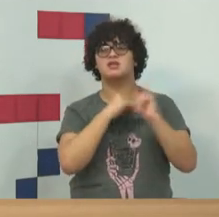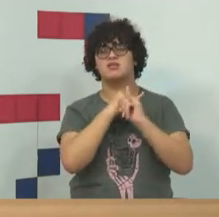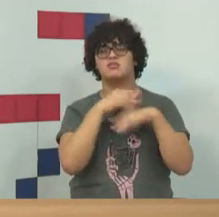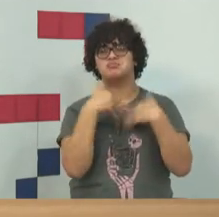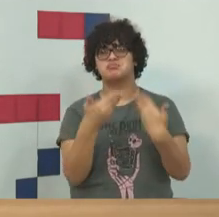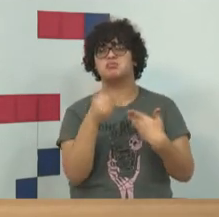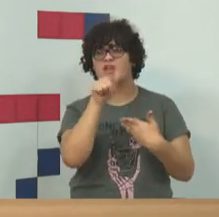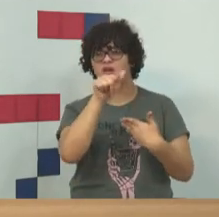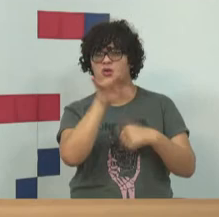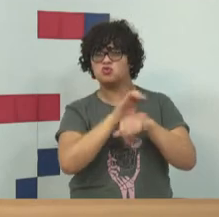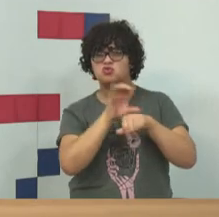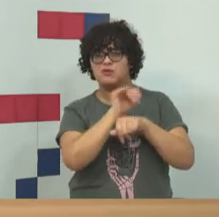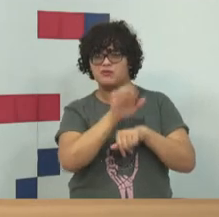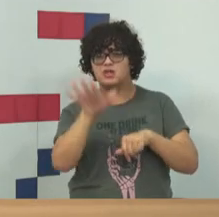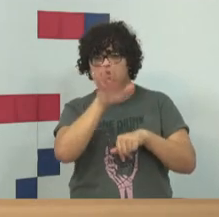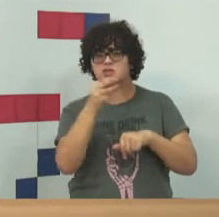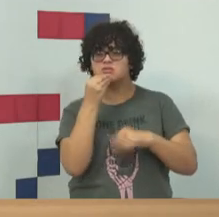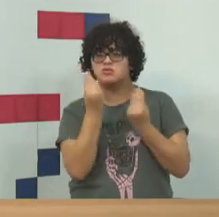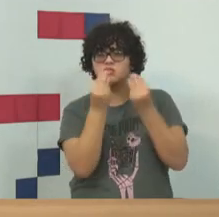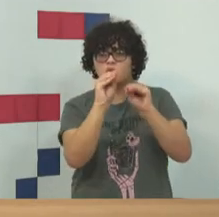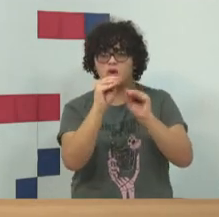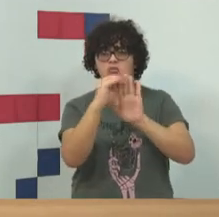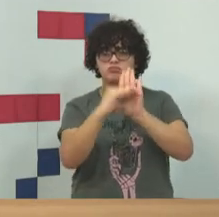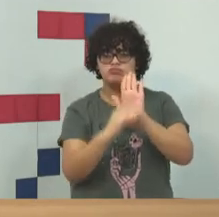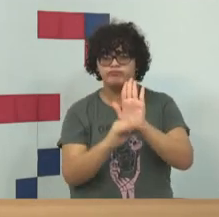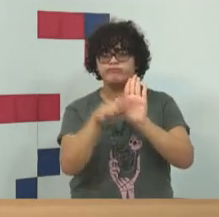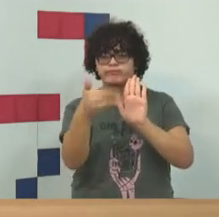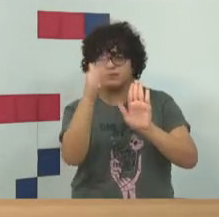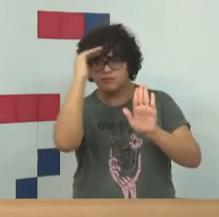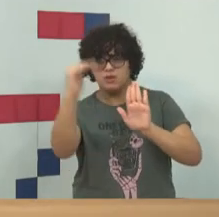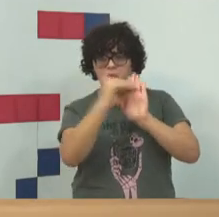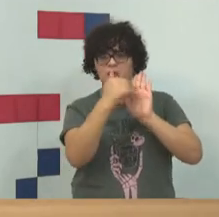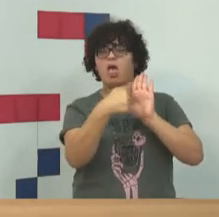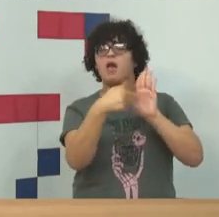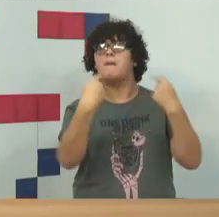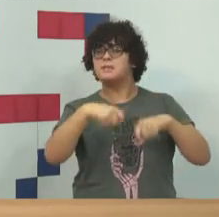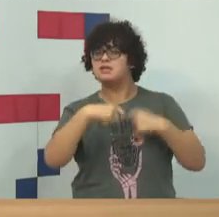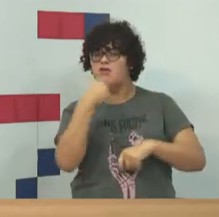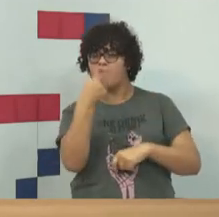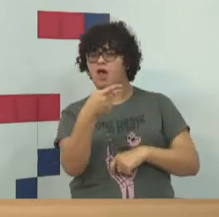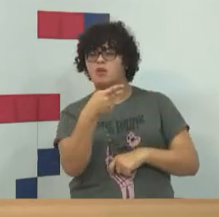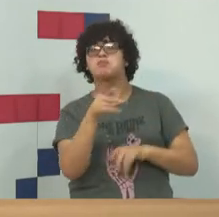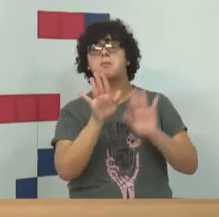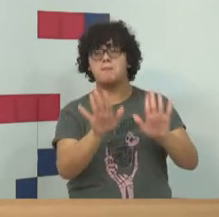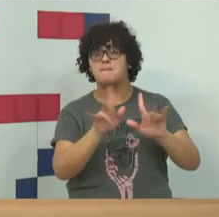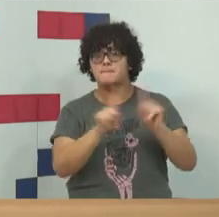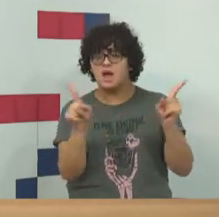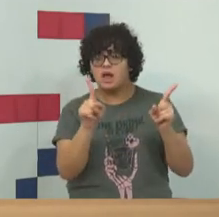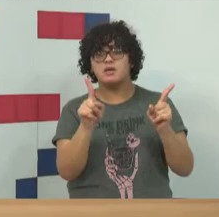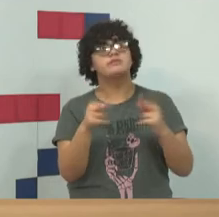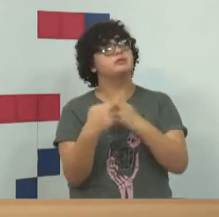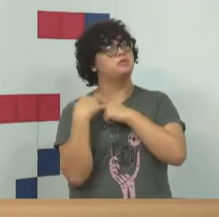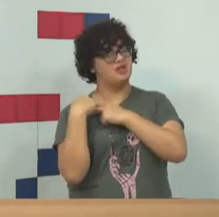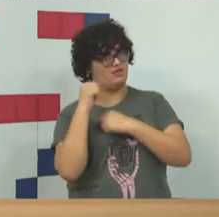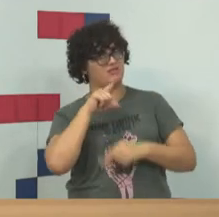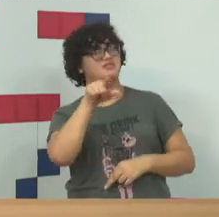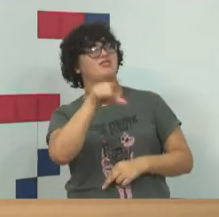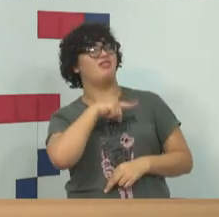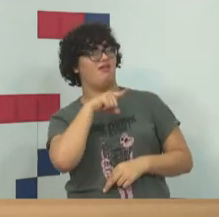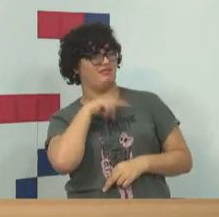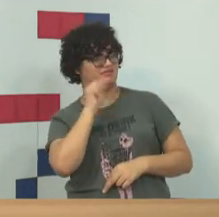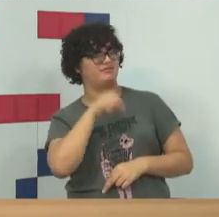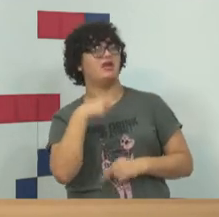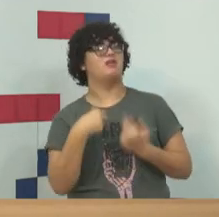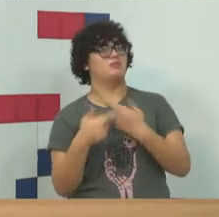que a Constituição estabelece. Você pode falar, mas arque com as consequências do que você falou.